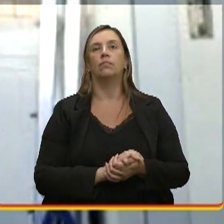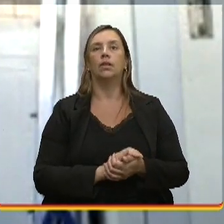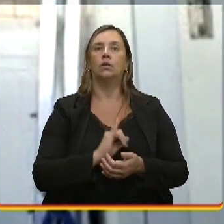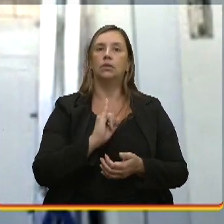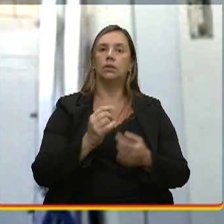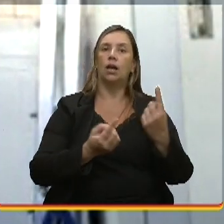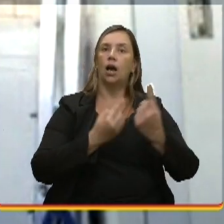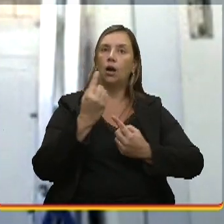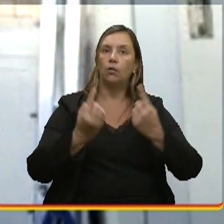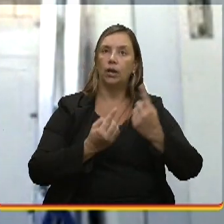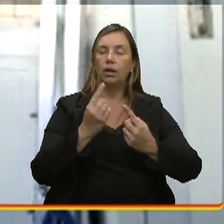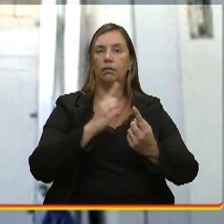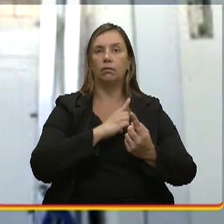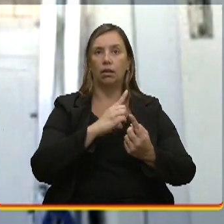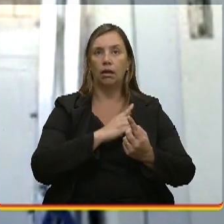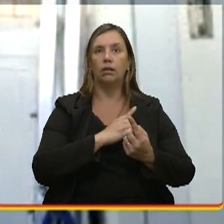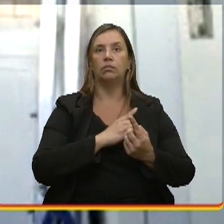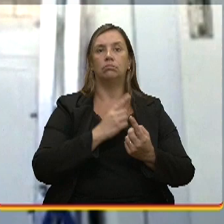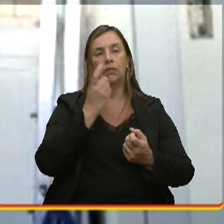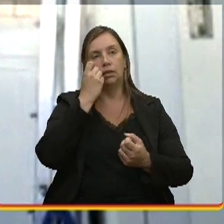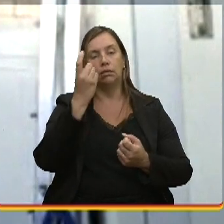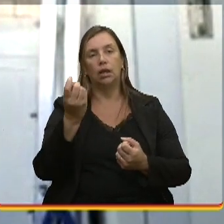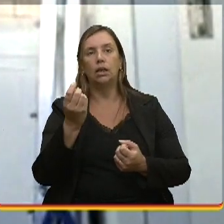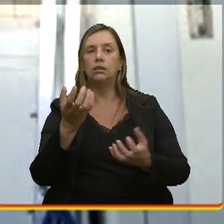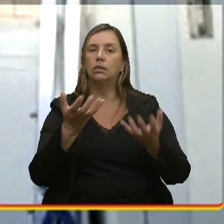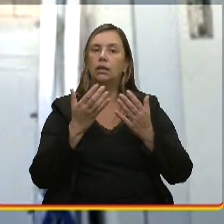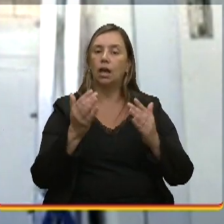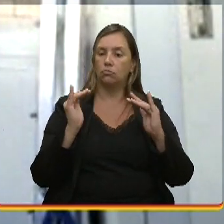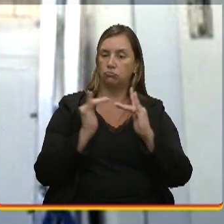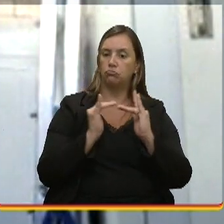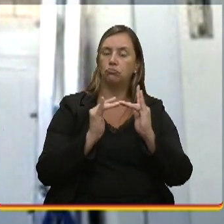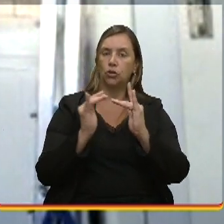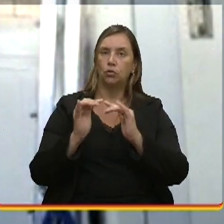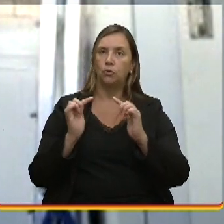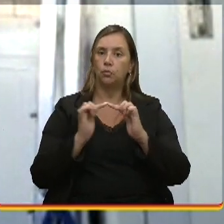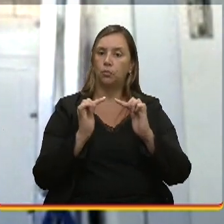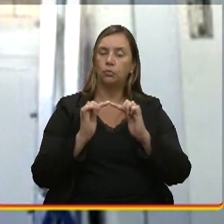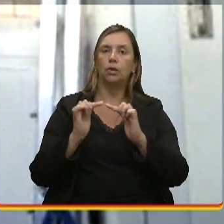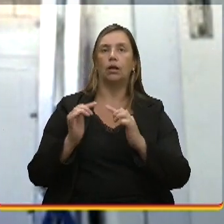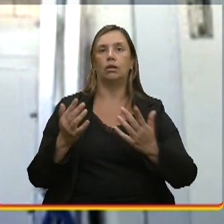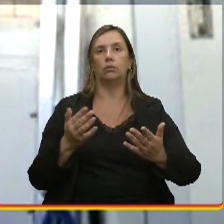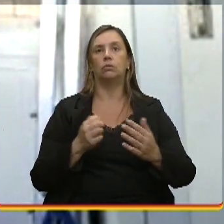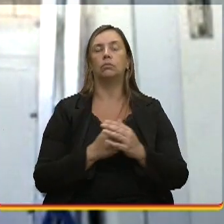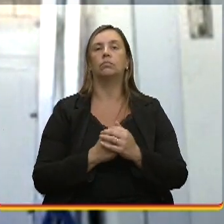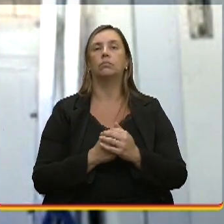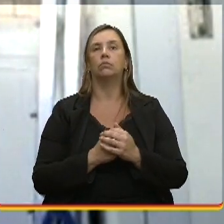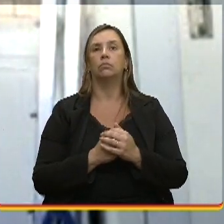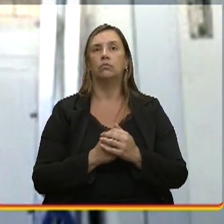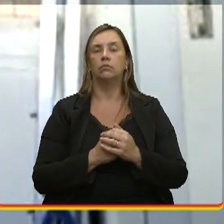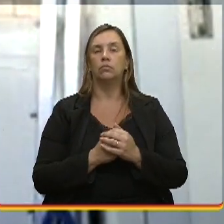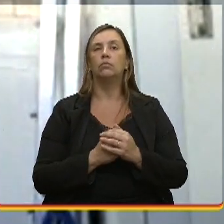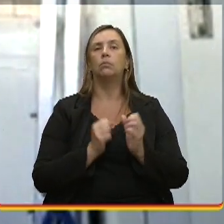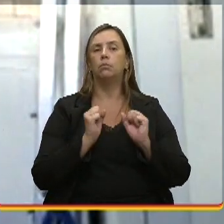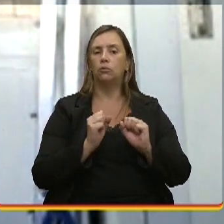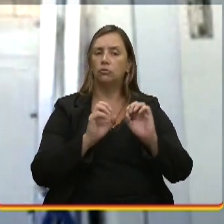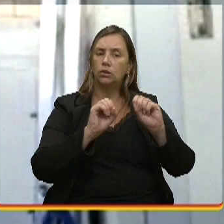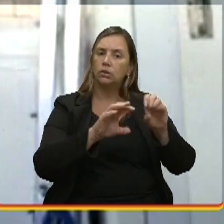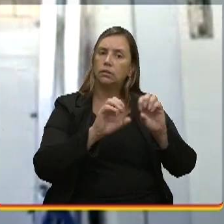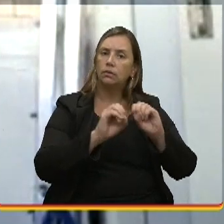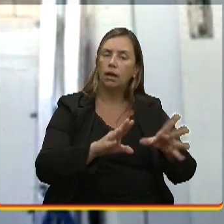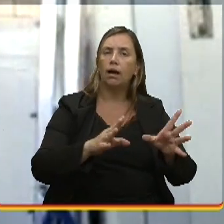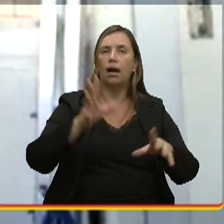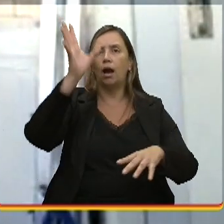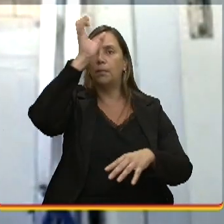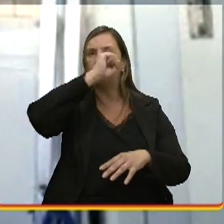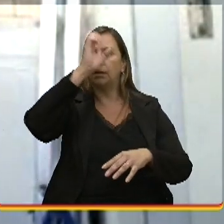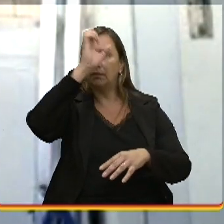tiver interesse também, quiser fazer esse contato, para, a gente poder ensinar, enfim, aprender,